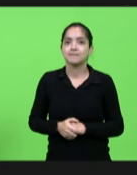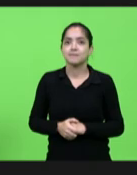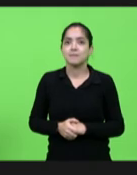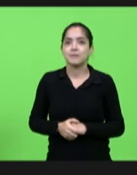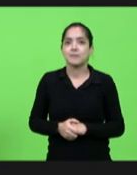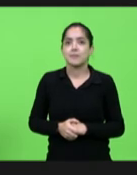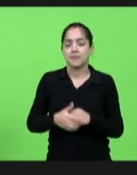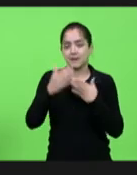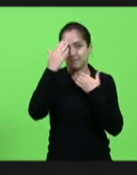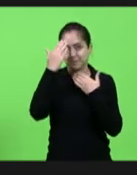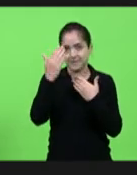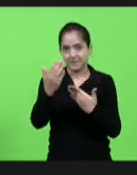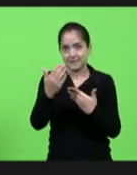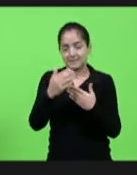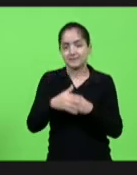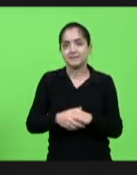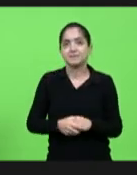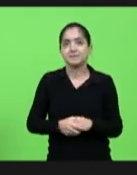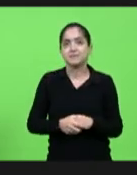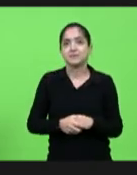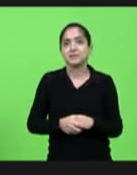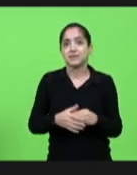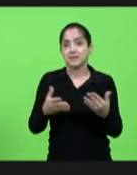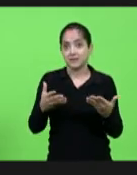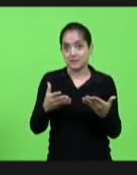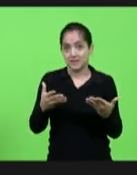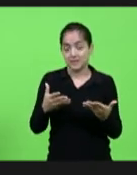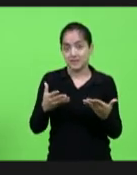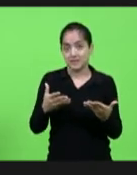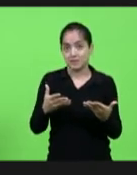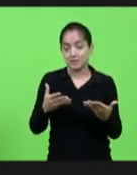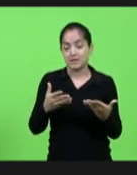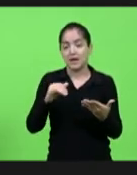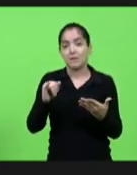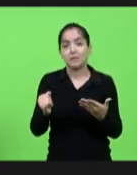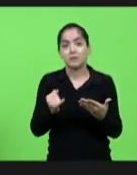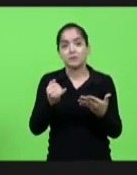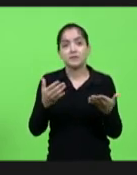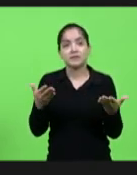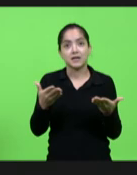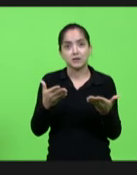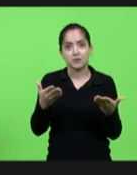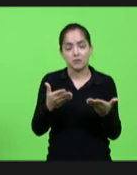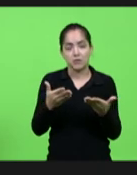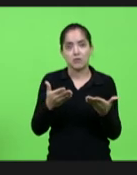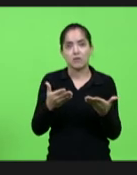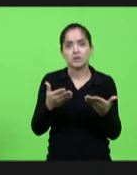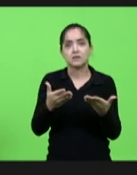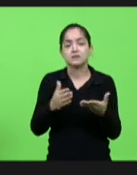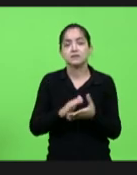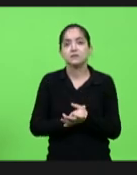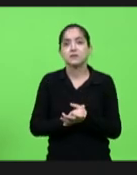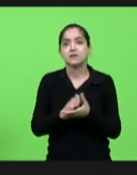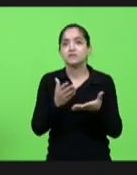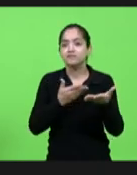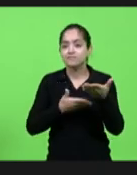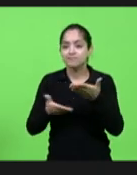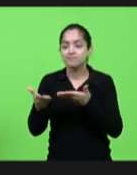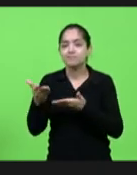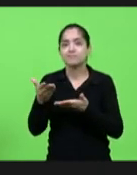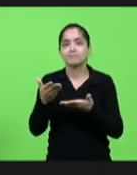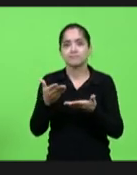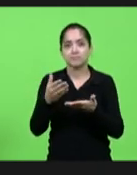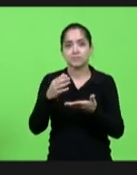obrigada Maria Cláudia e quero já também aproveitar para socializar com vocês o